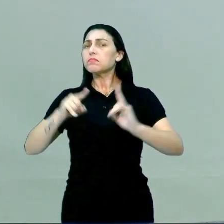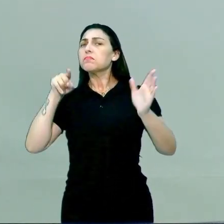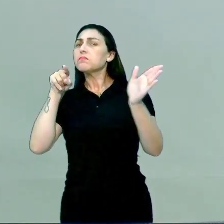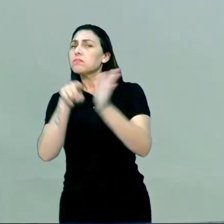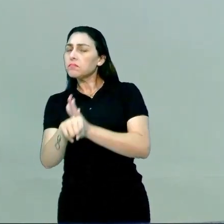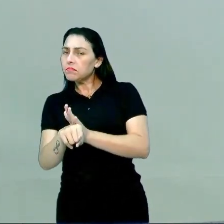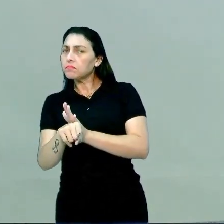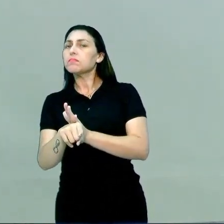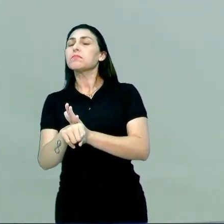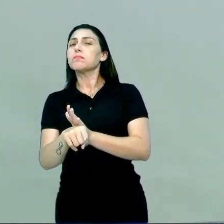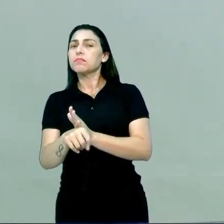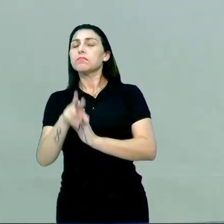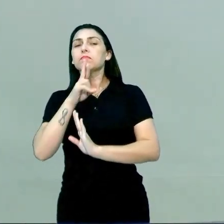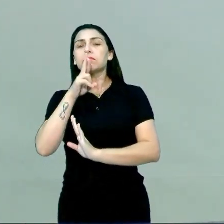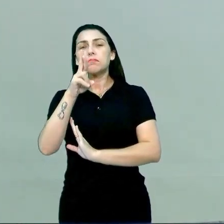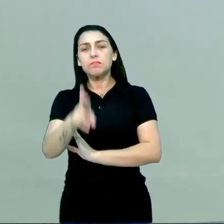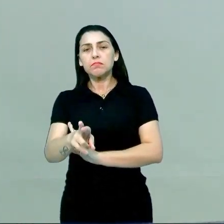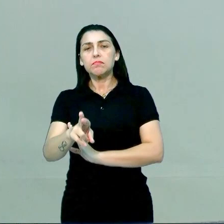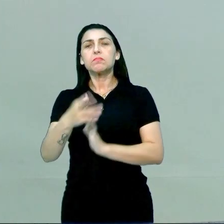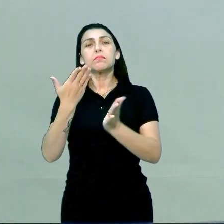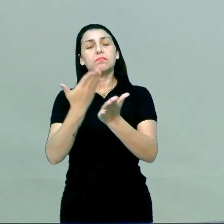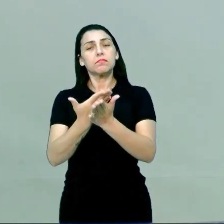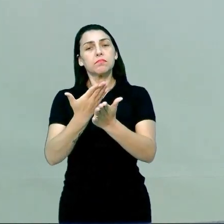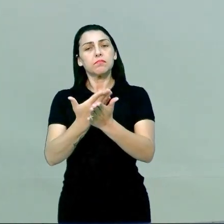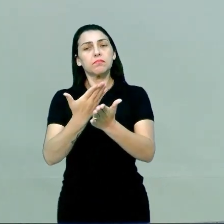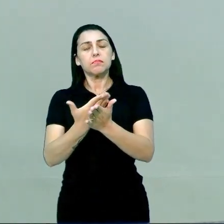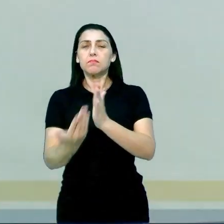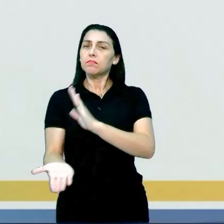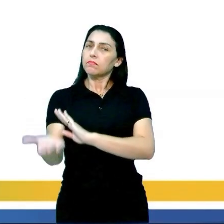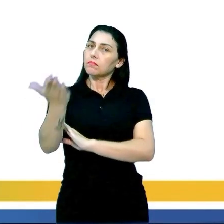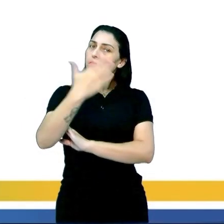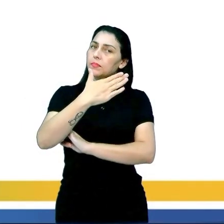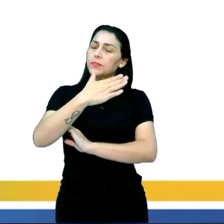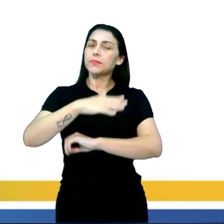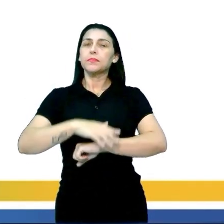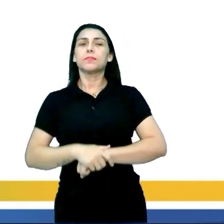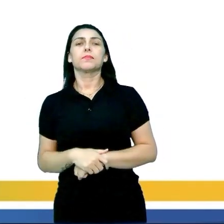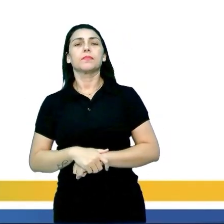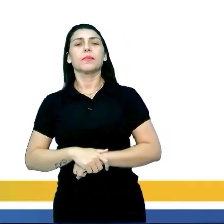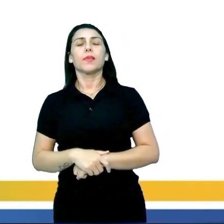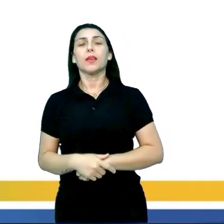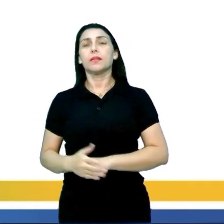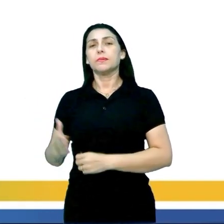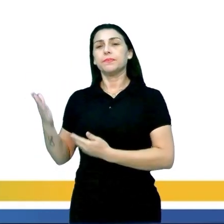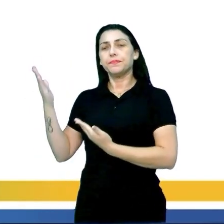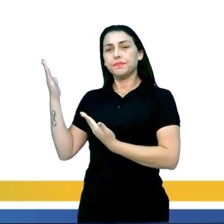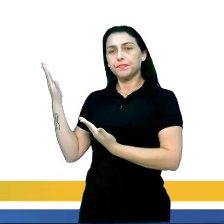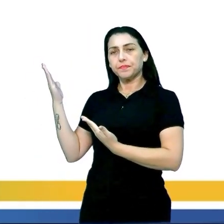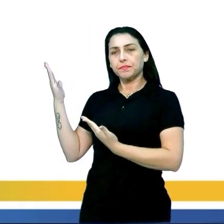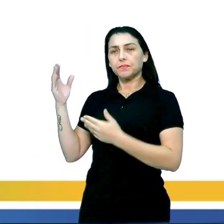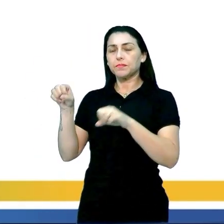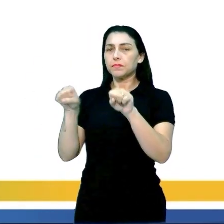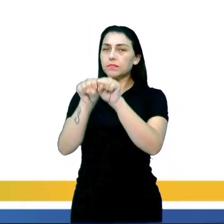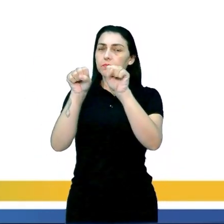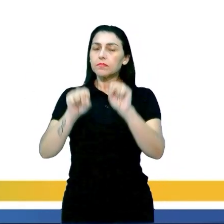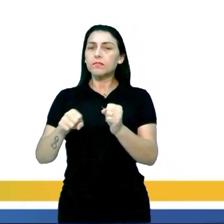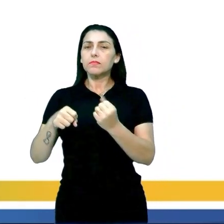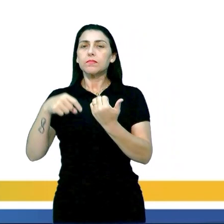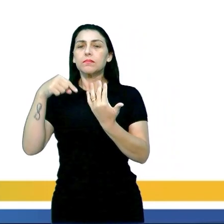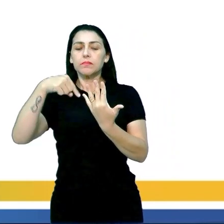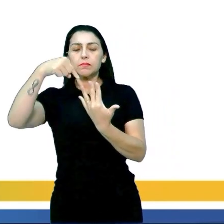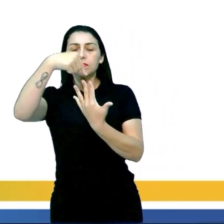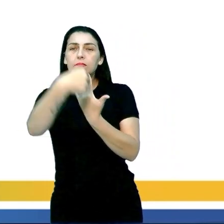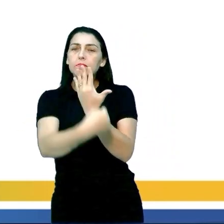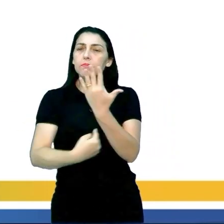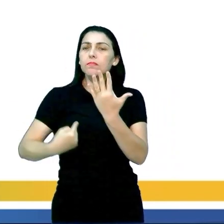Perguntas essas que vão ser respondidas durante a nossa aula. Bora lá? Então aqui, sistema endócrino. O sistema